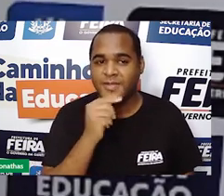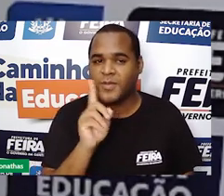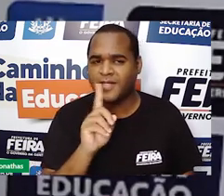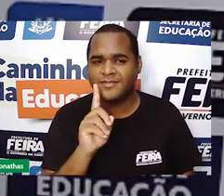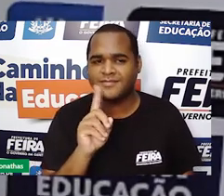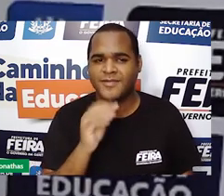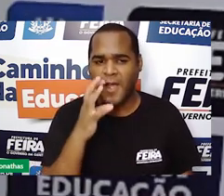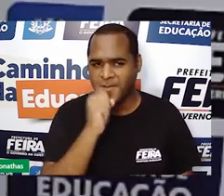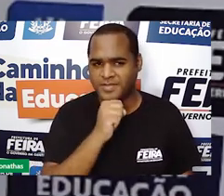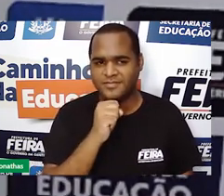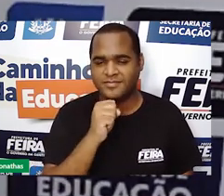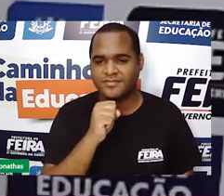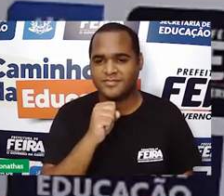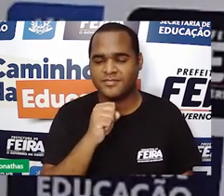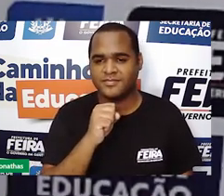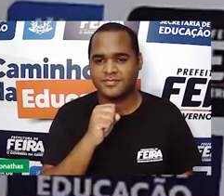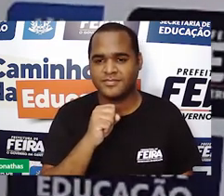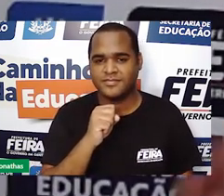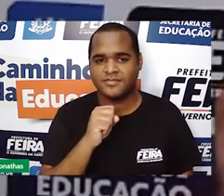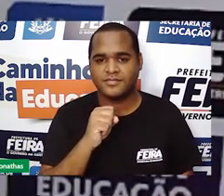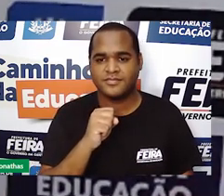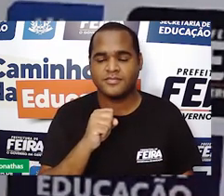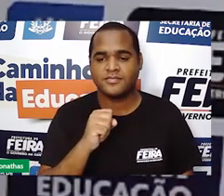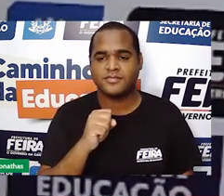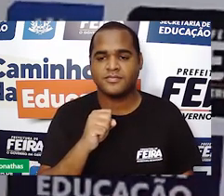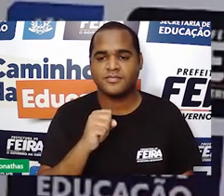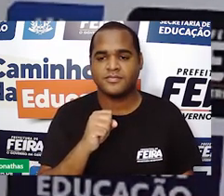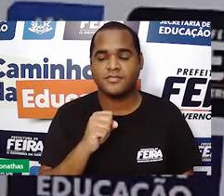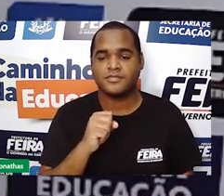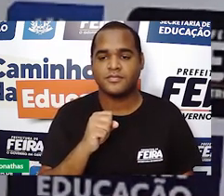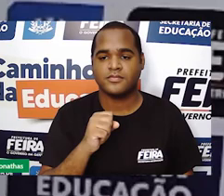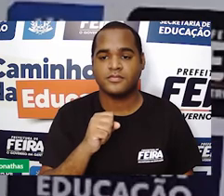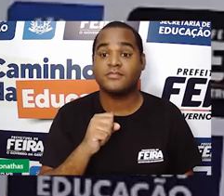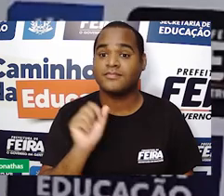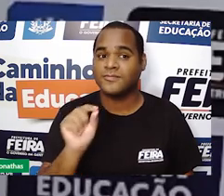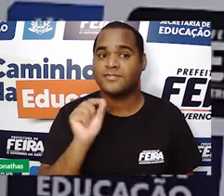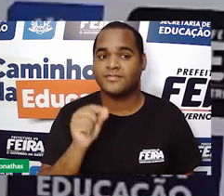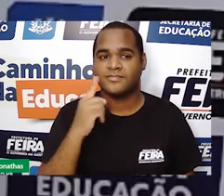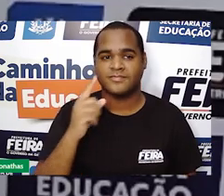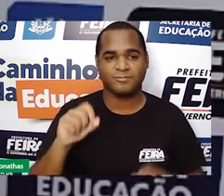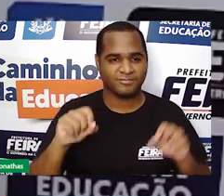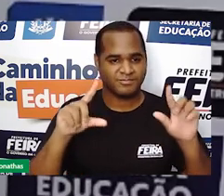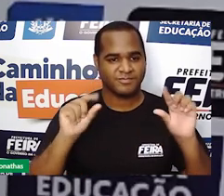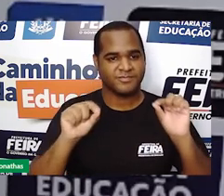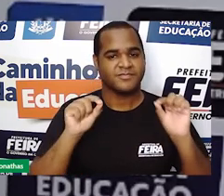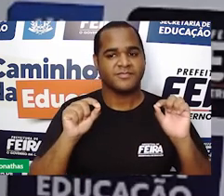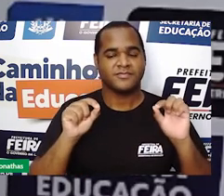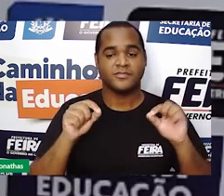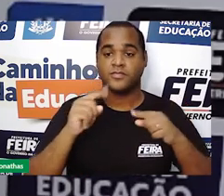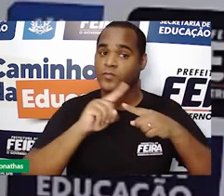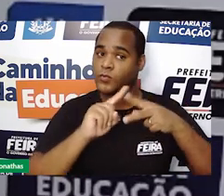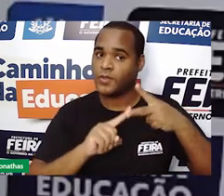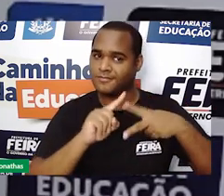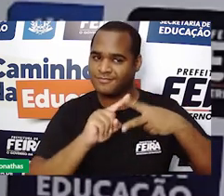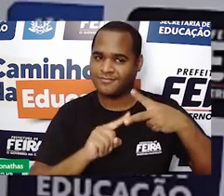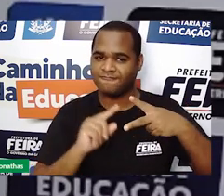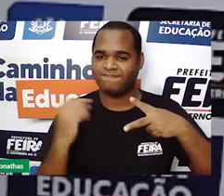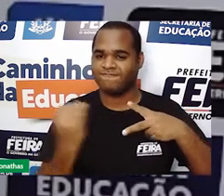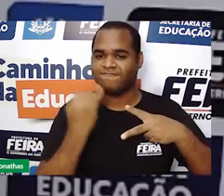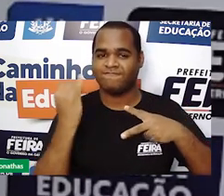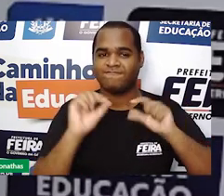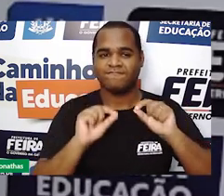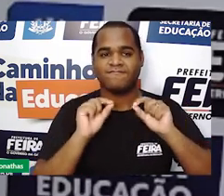Bom, e é isso, né? Então, nessa aula, o é que a gente viu? Há duas formas, duas formas de